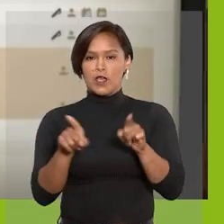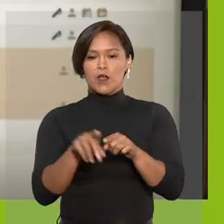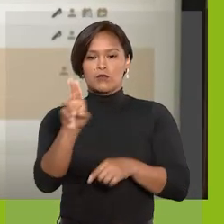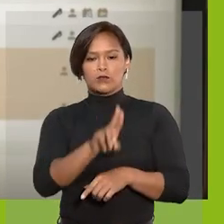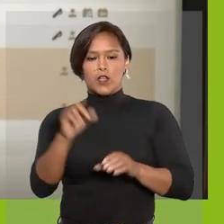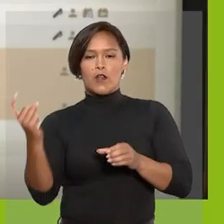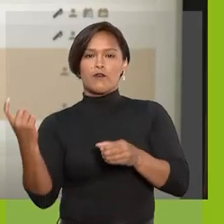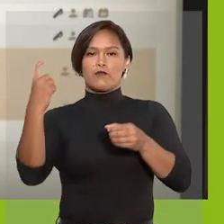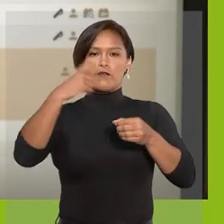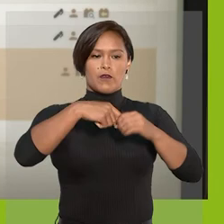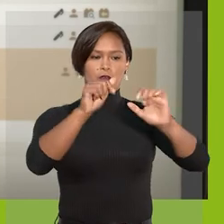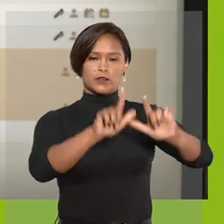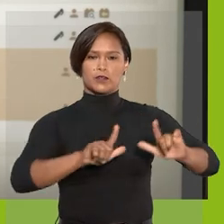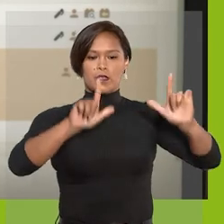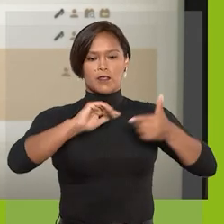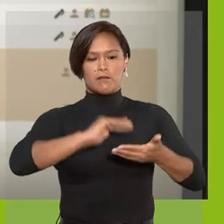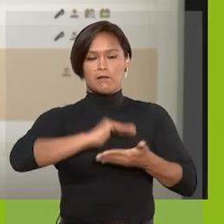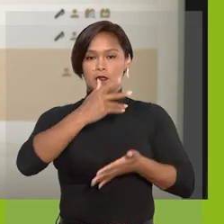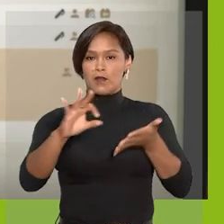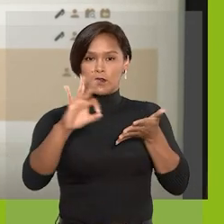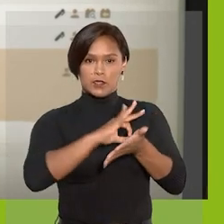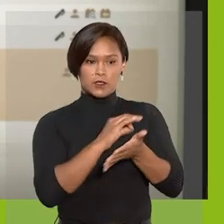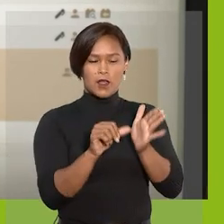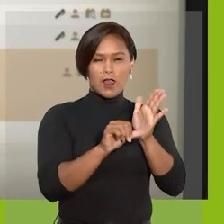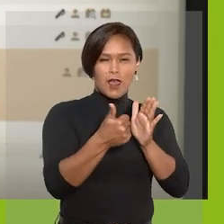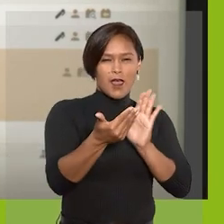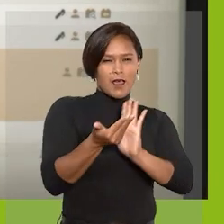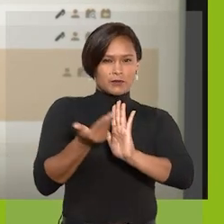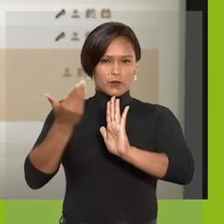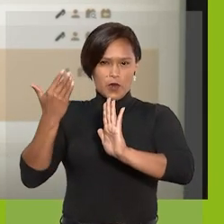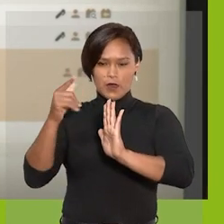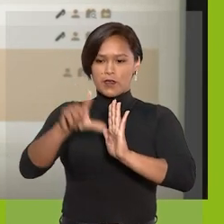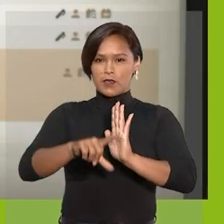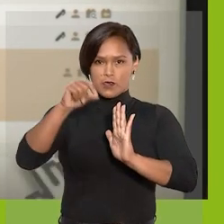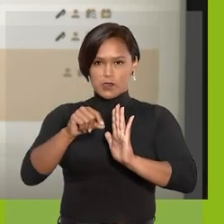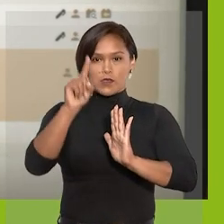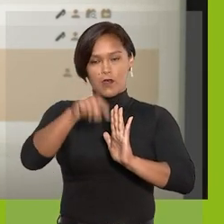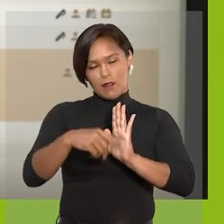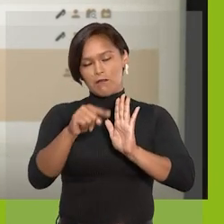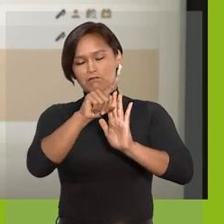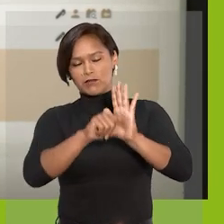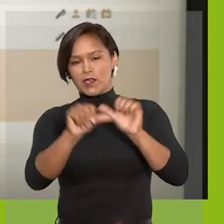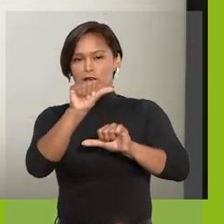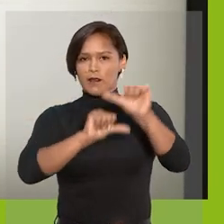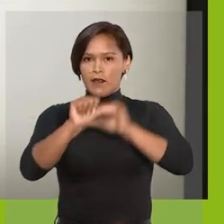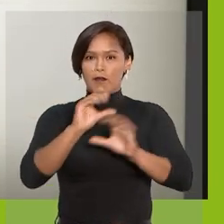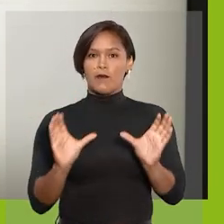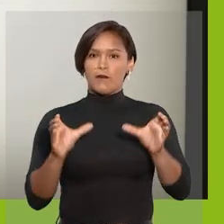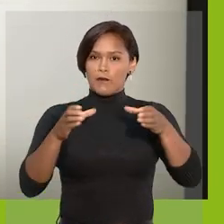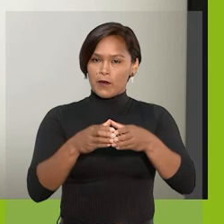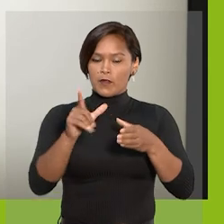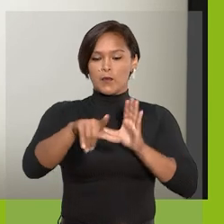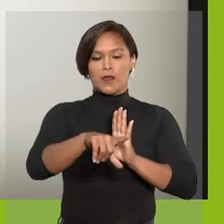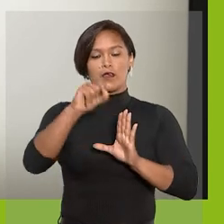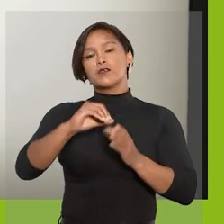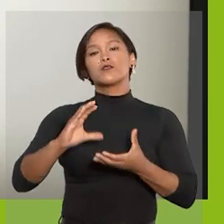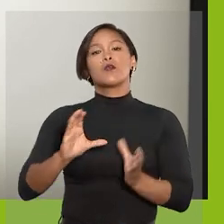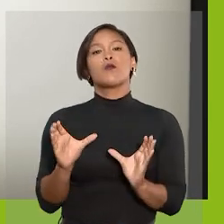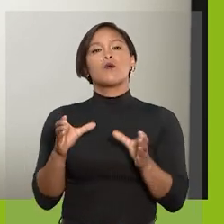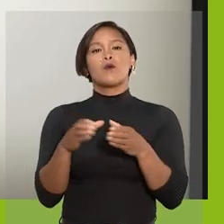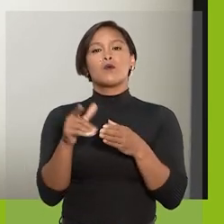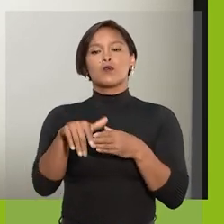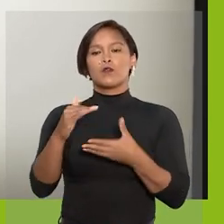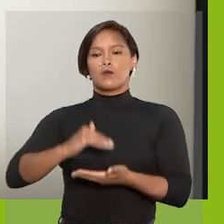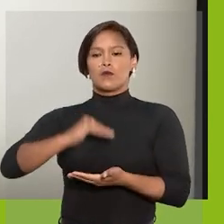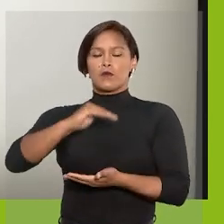deve voltar à tela Blocos de assinatura, selecionar o bloco, clicar em Alterar grupo e escolher o grupo do qual